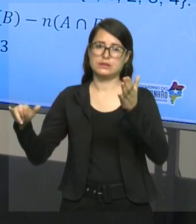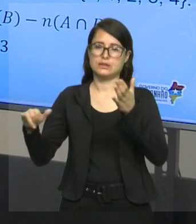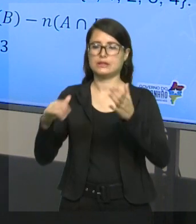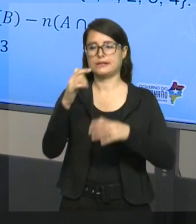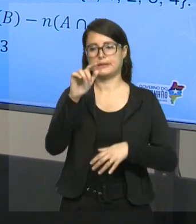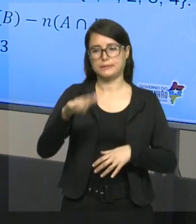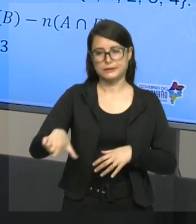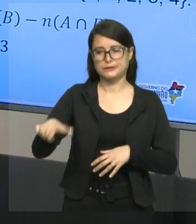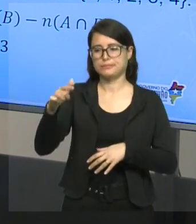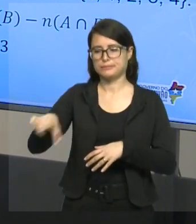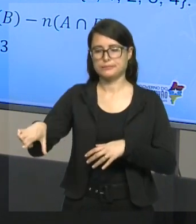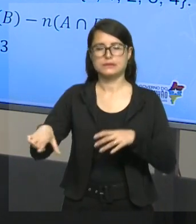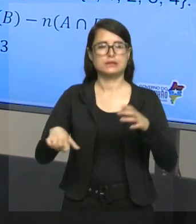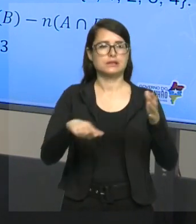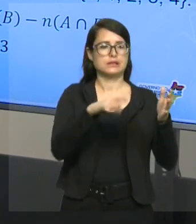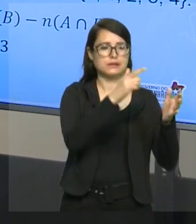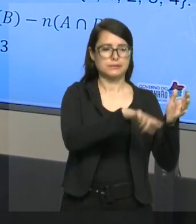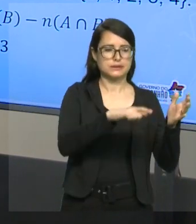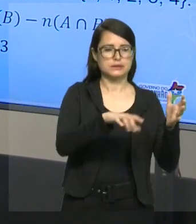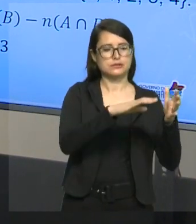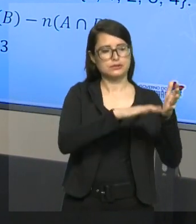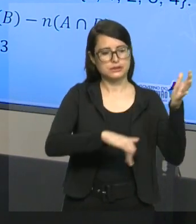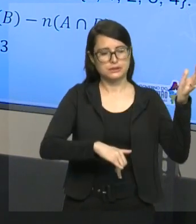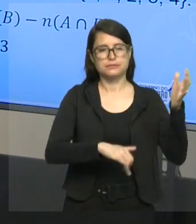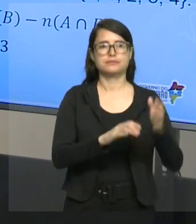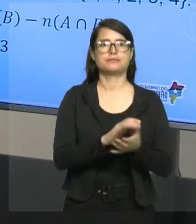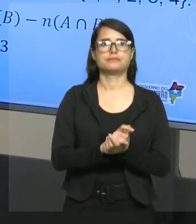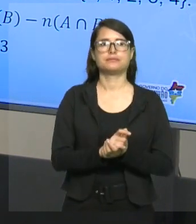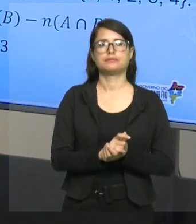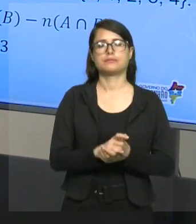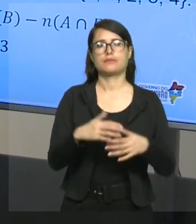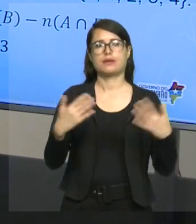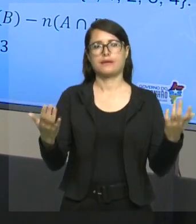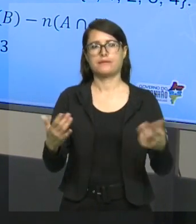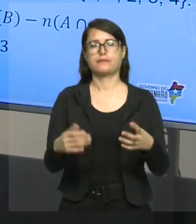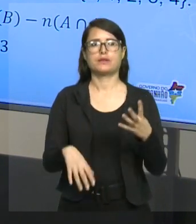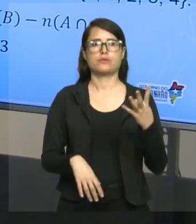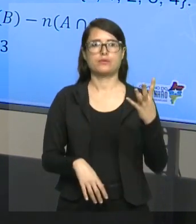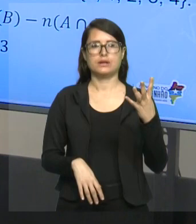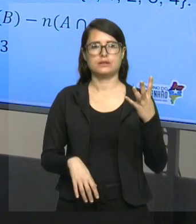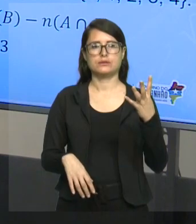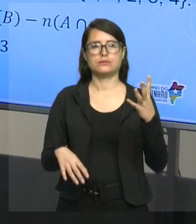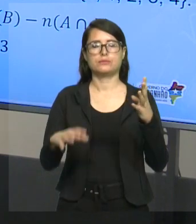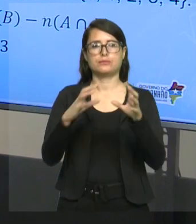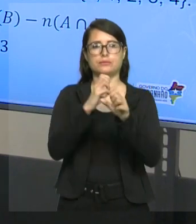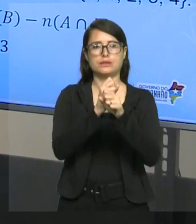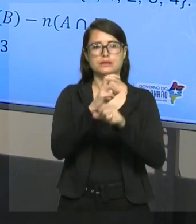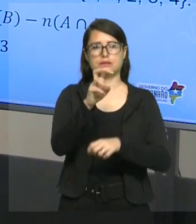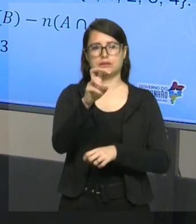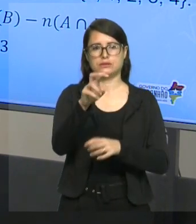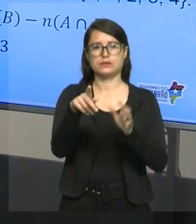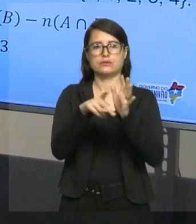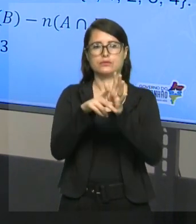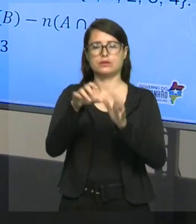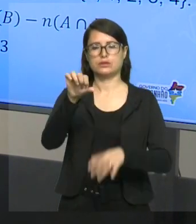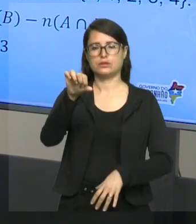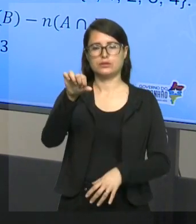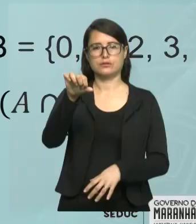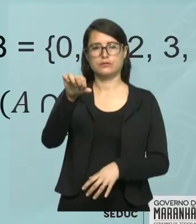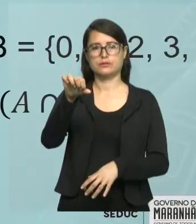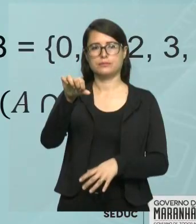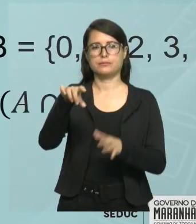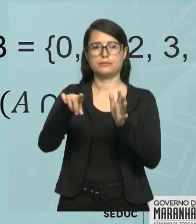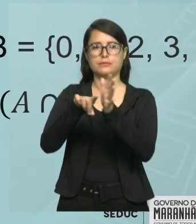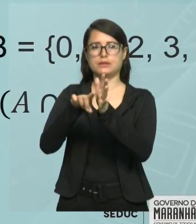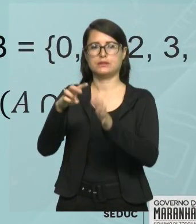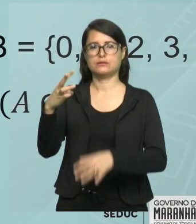repetições. Nesse caso, quatro mais cinco dá nove, menos três, a gente vai ter seis